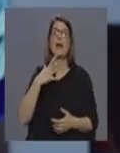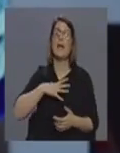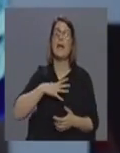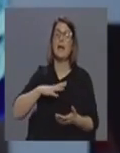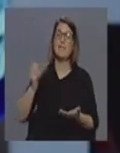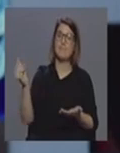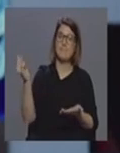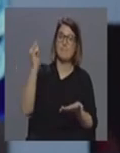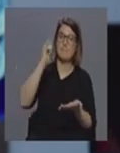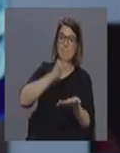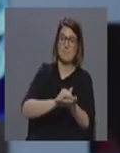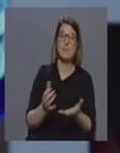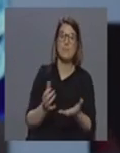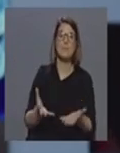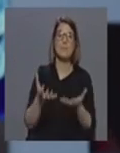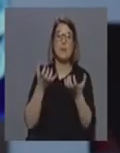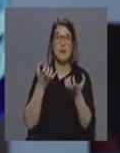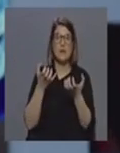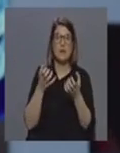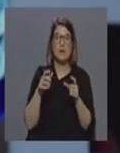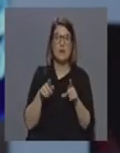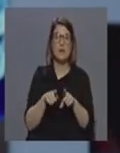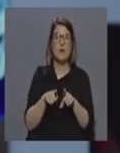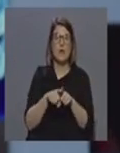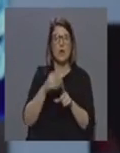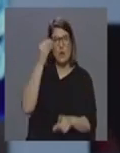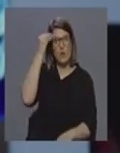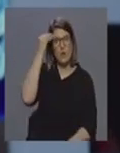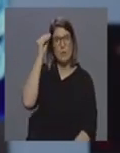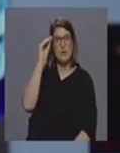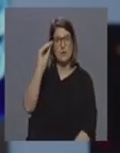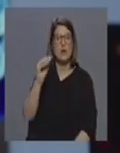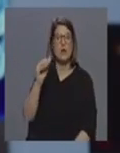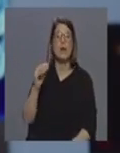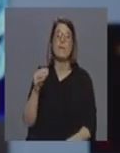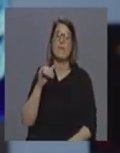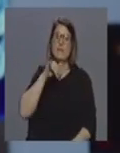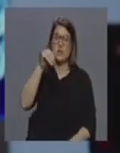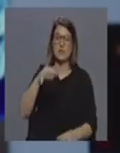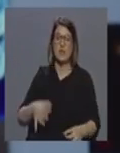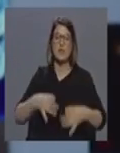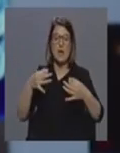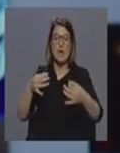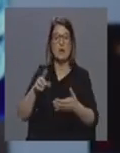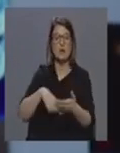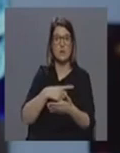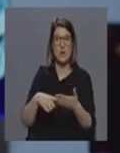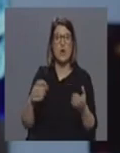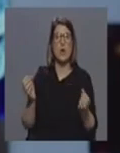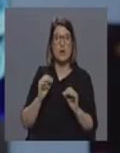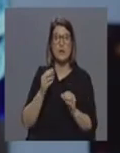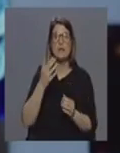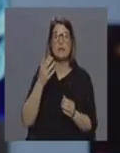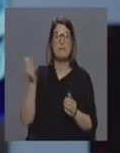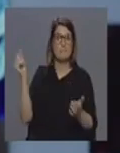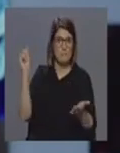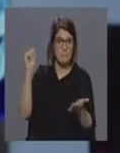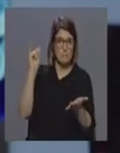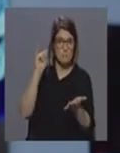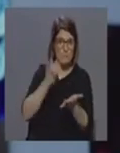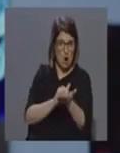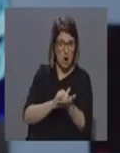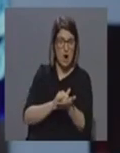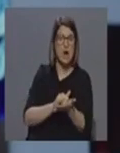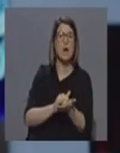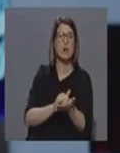entretanto não acate digamos assim a recomendação de adiar ou cancelar a sua viagem quando chegar entretanto tem que responder